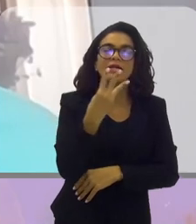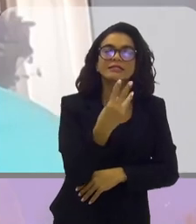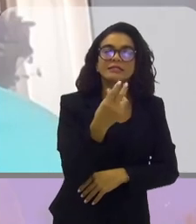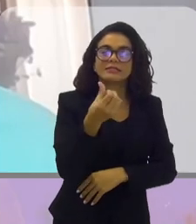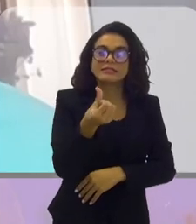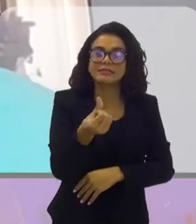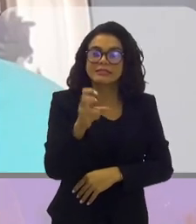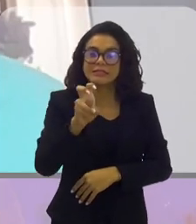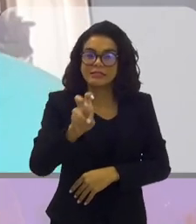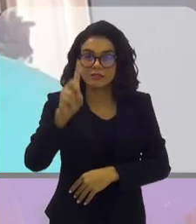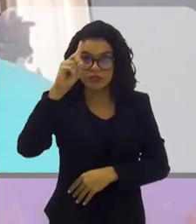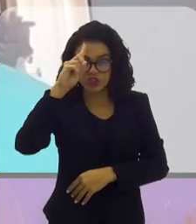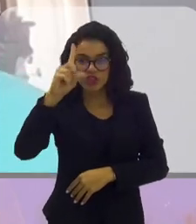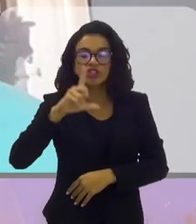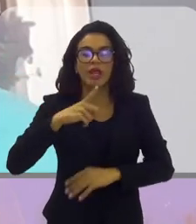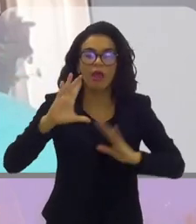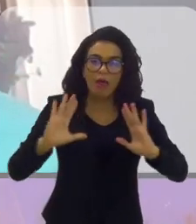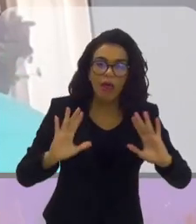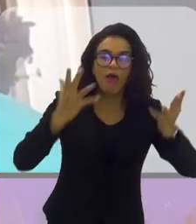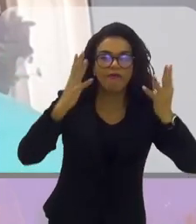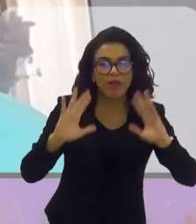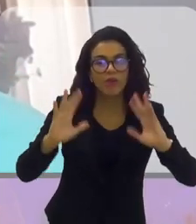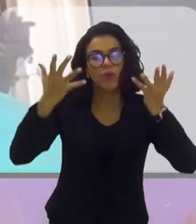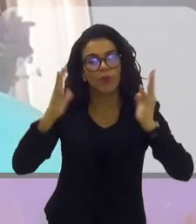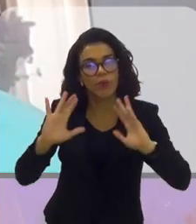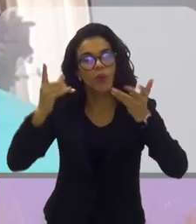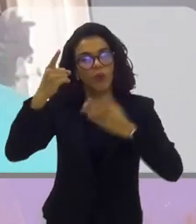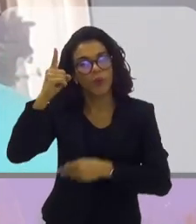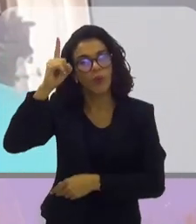dias ter 200 eventos no gramado do Maracanã.